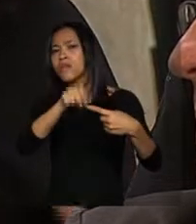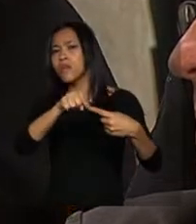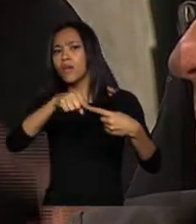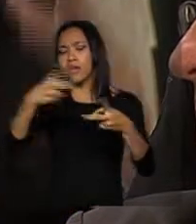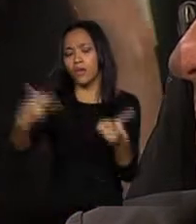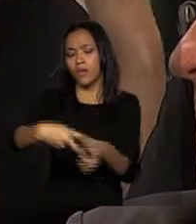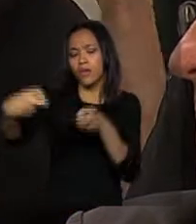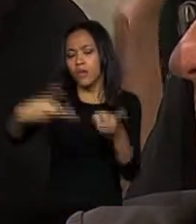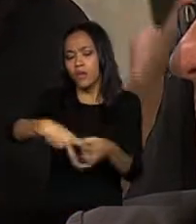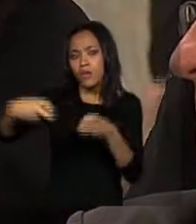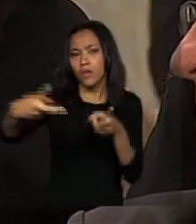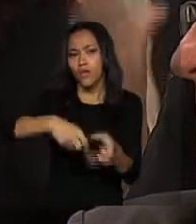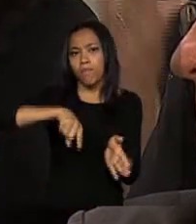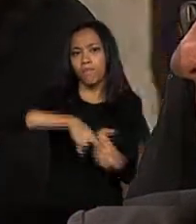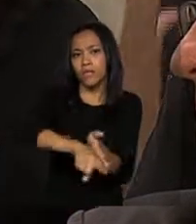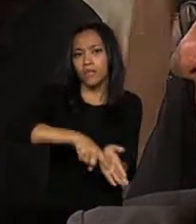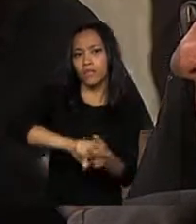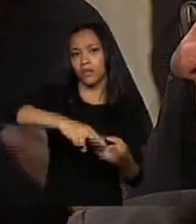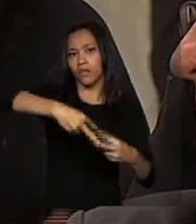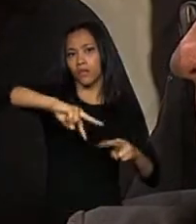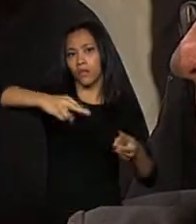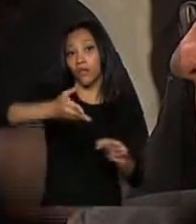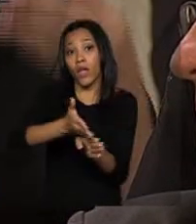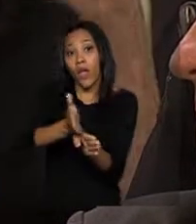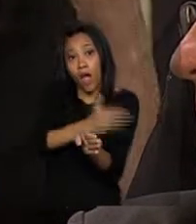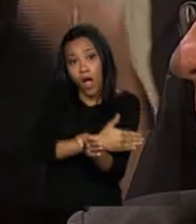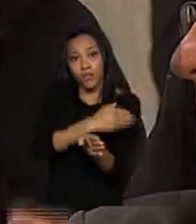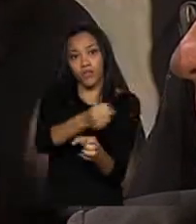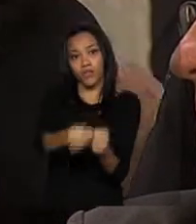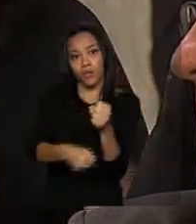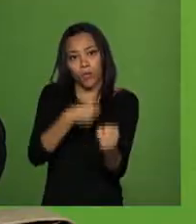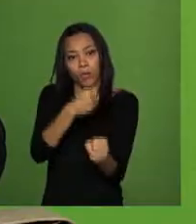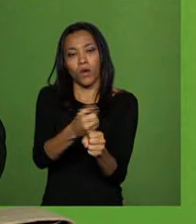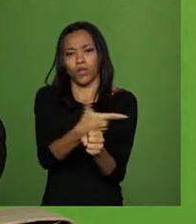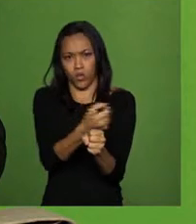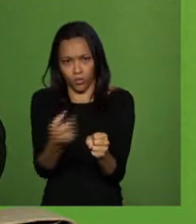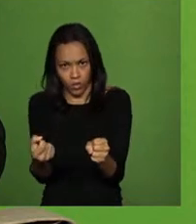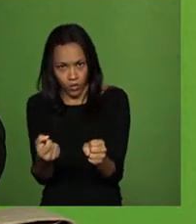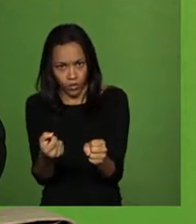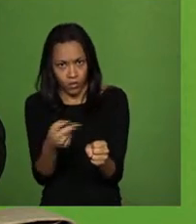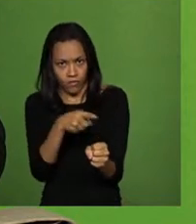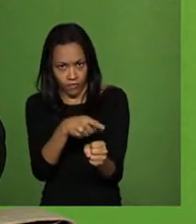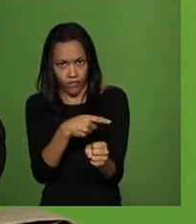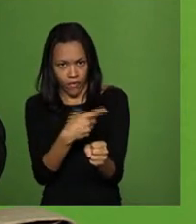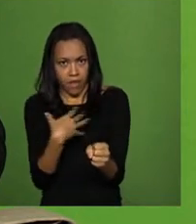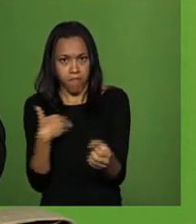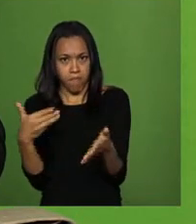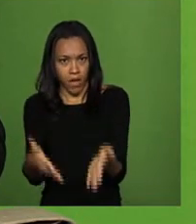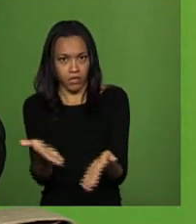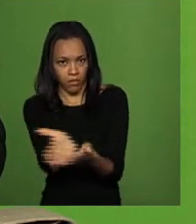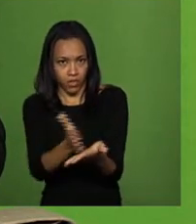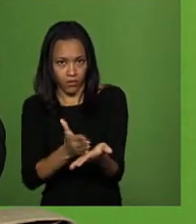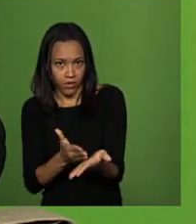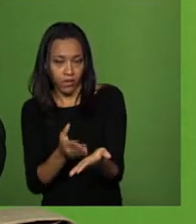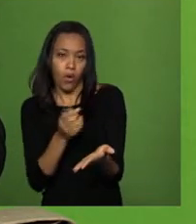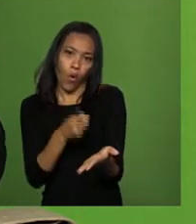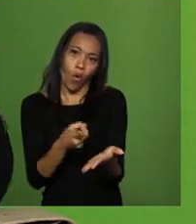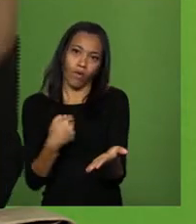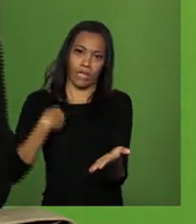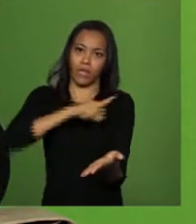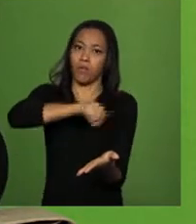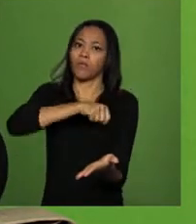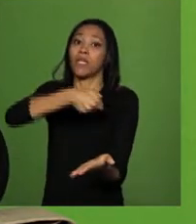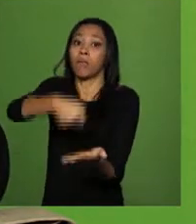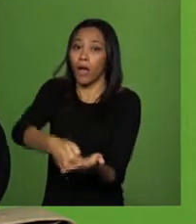acabado, que foi decorrente de pesquisa antes do ano 2000, vai estar isento da repartição de benefícios ou vai ter que pagar a repartição de benefícios?